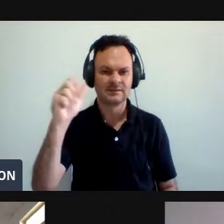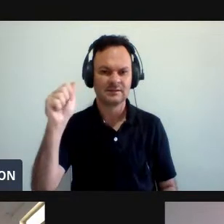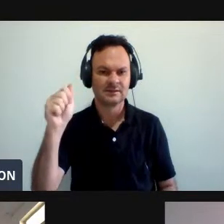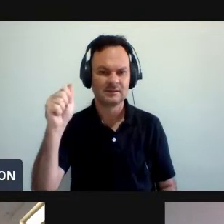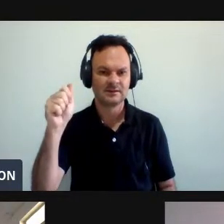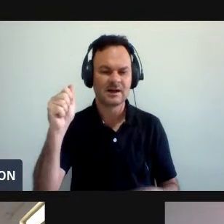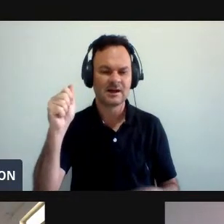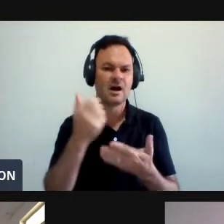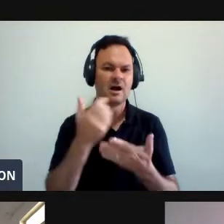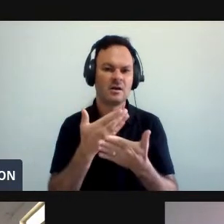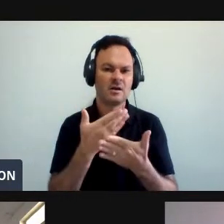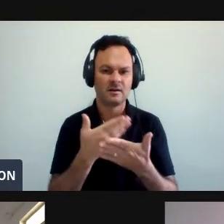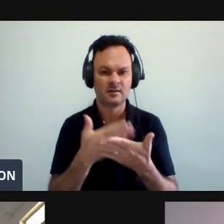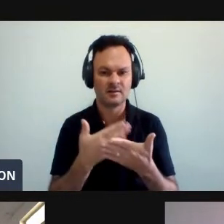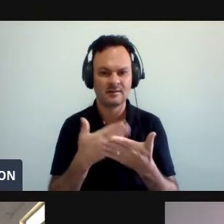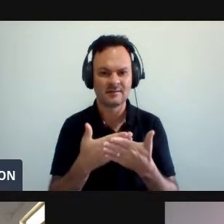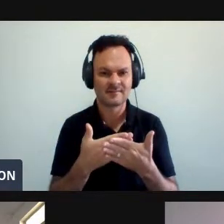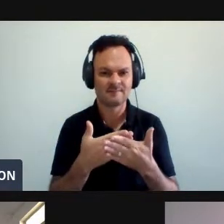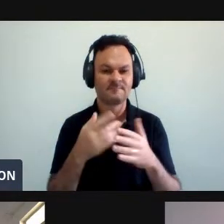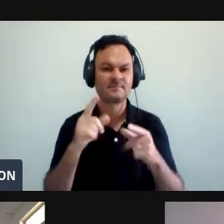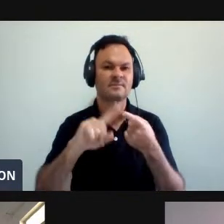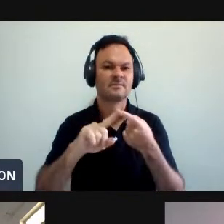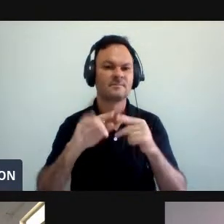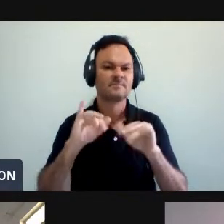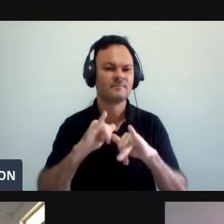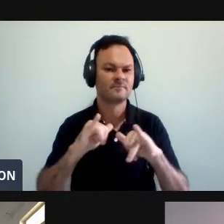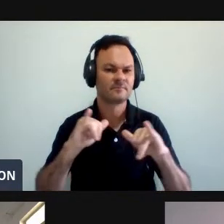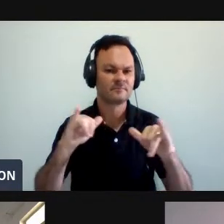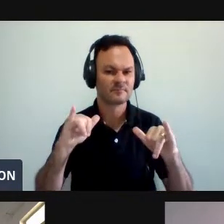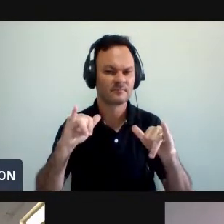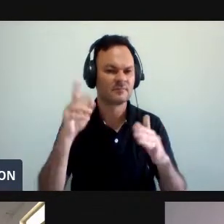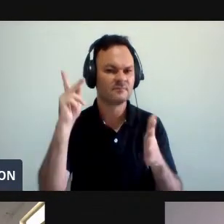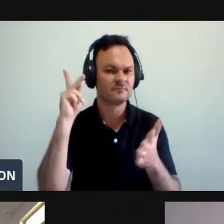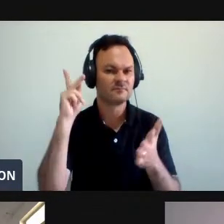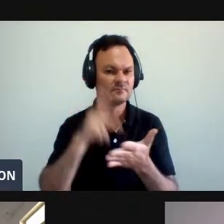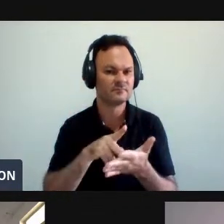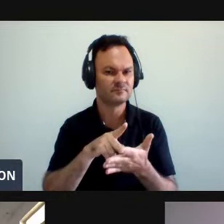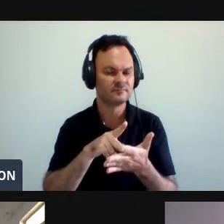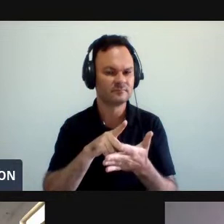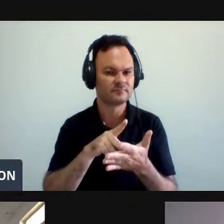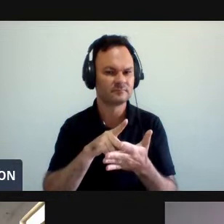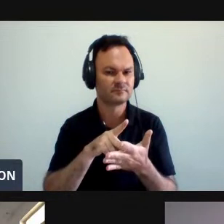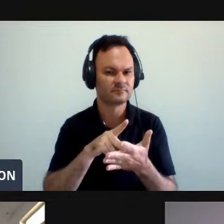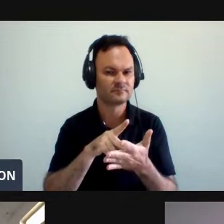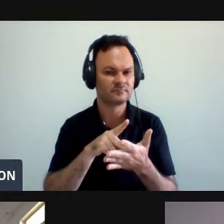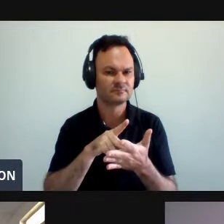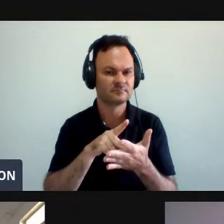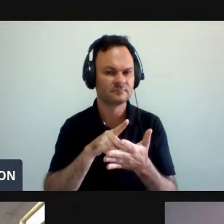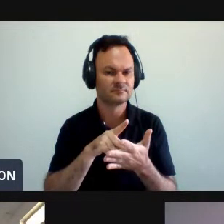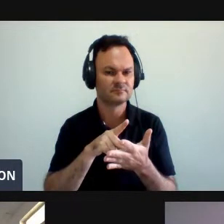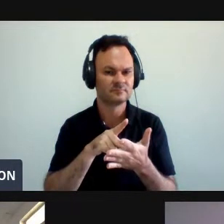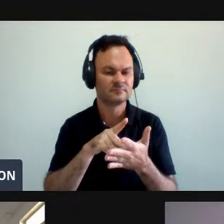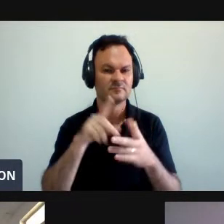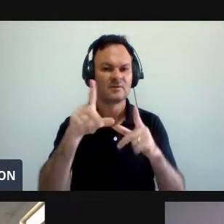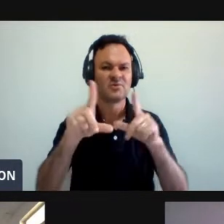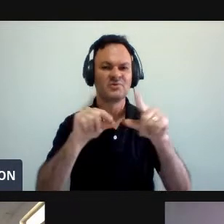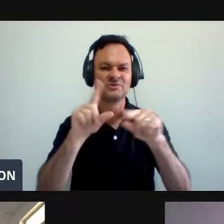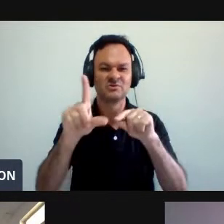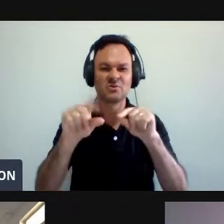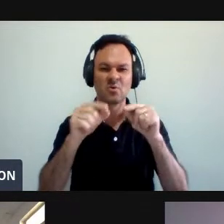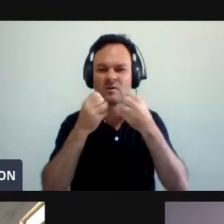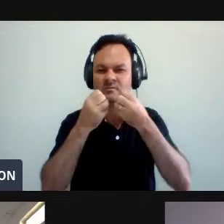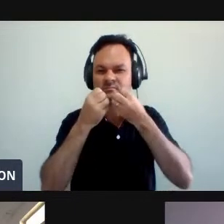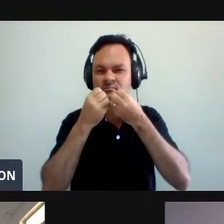Gostaríamos de Dizer que Realmente É uma Escolha Acertada Por parte de